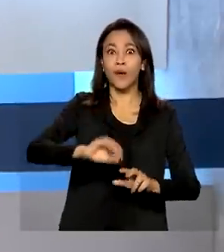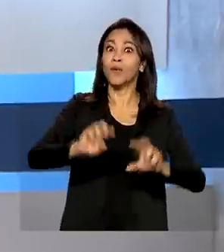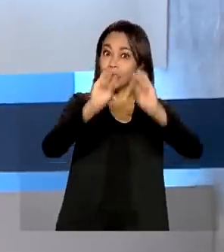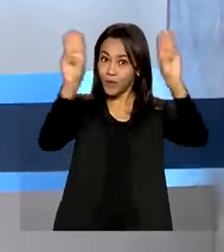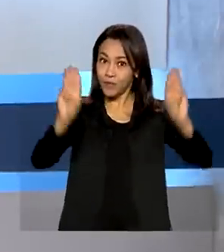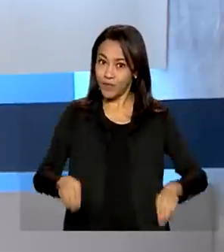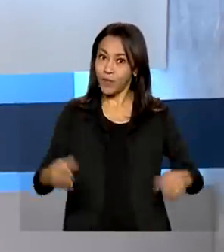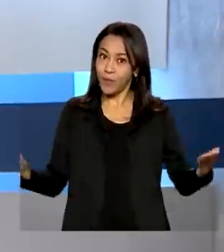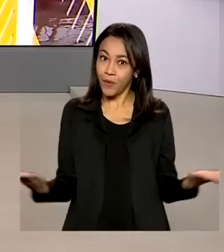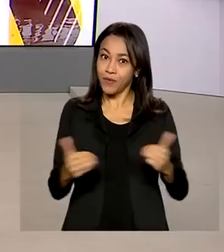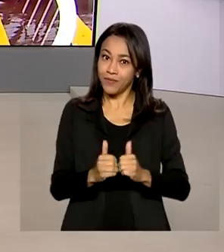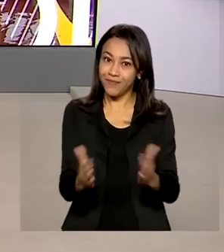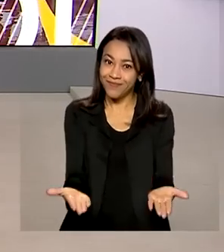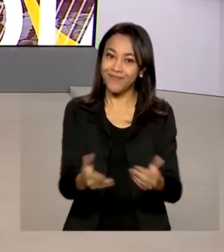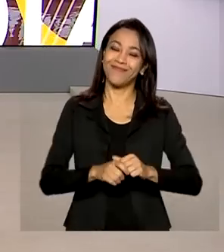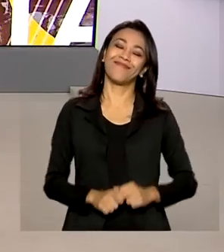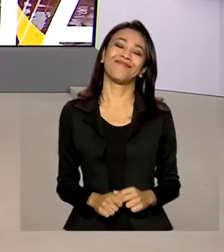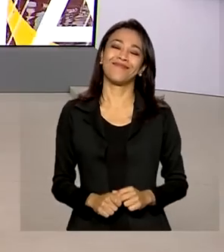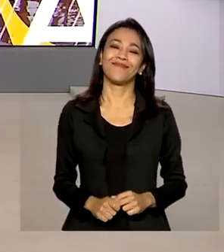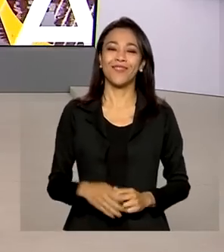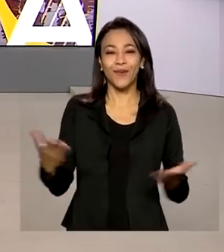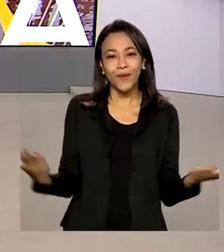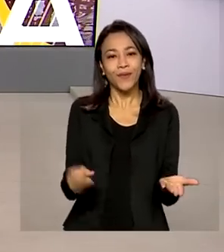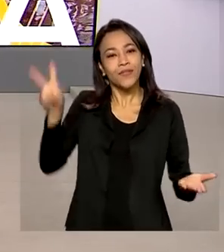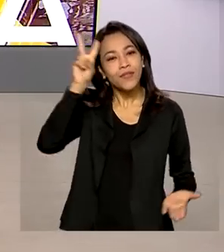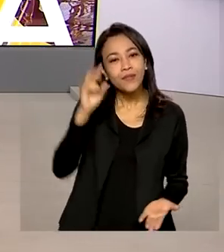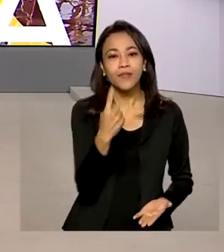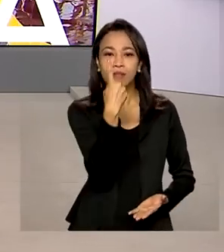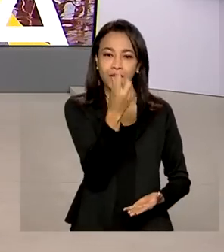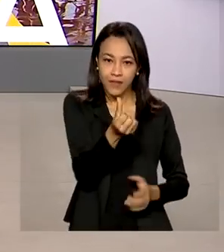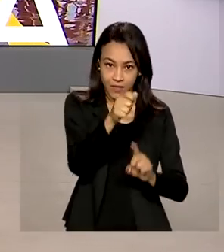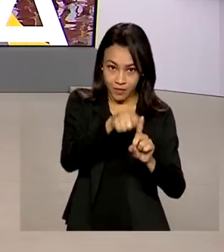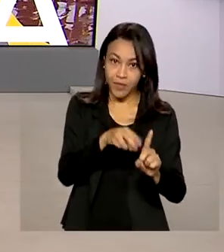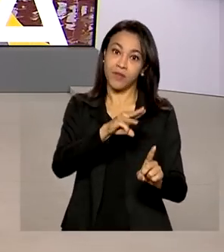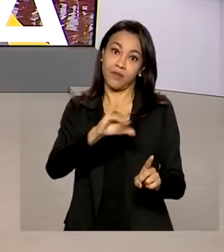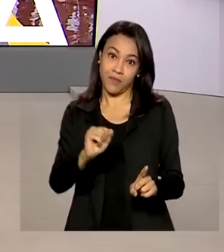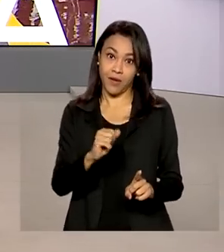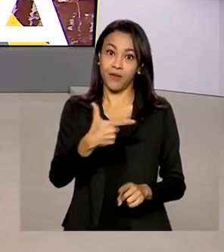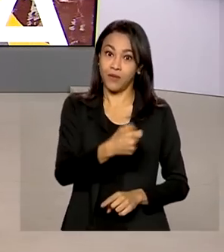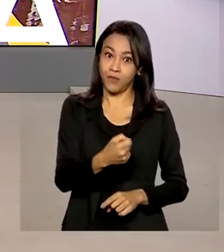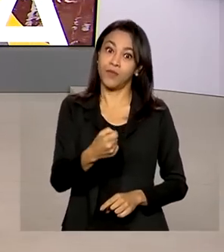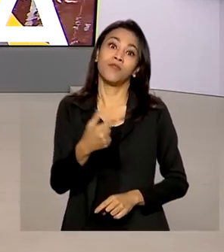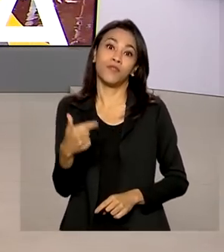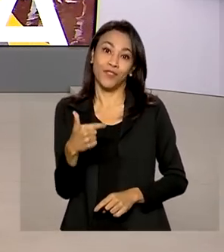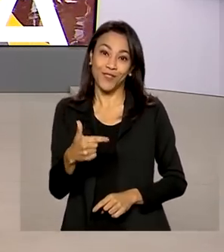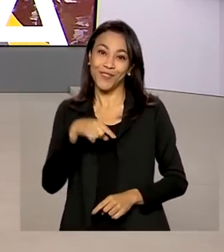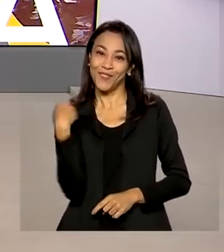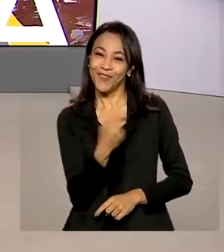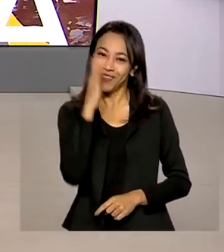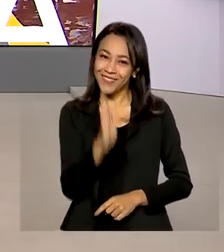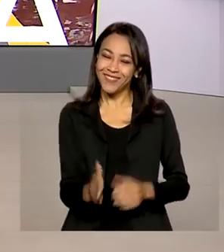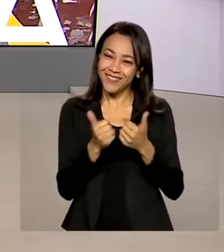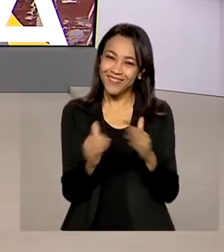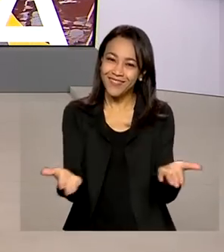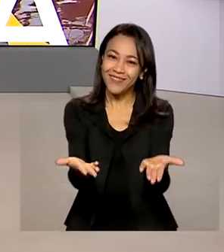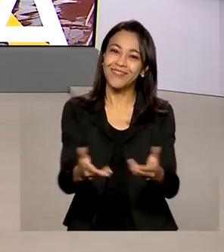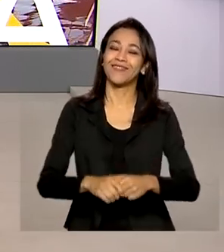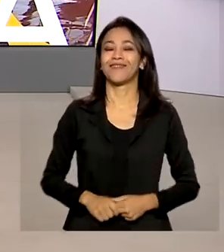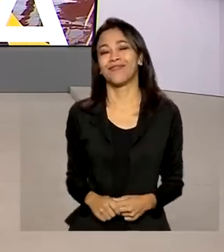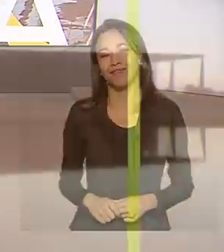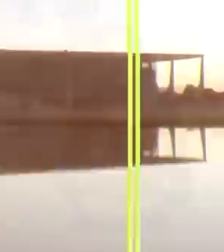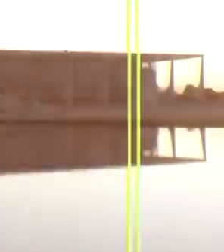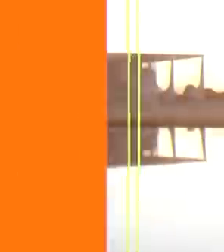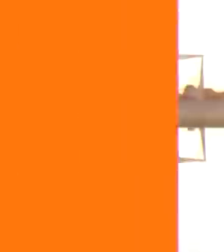em todo o país. Segunda-feira, 16 de maio de 2022, o Brasil em Dia já está no ar.